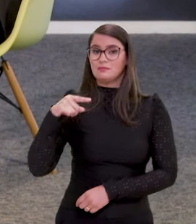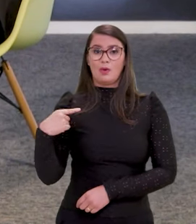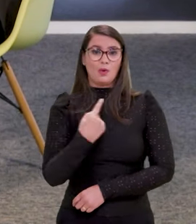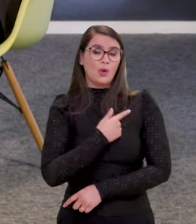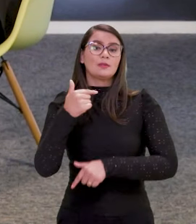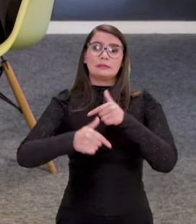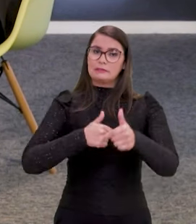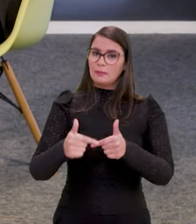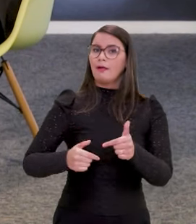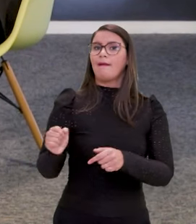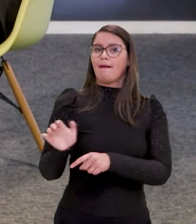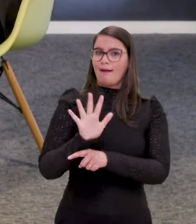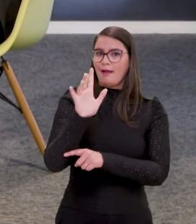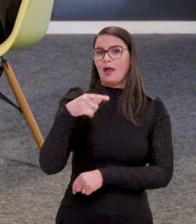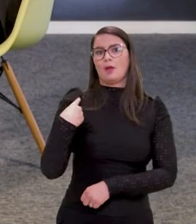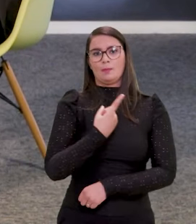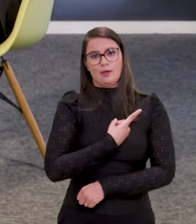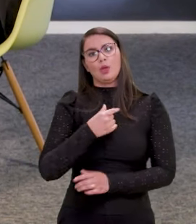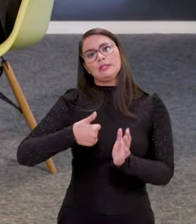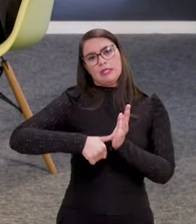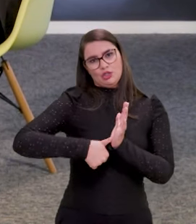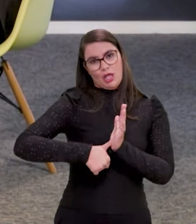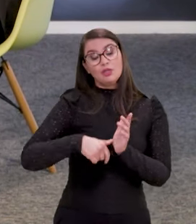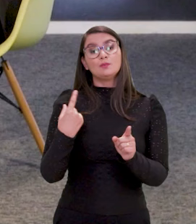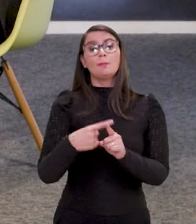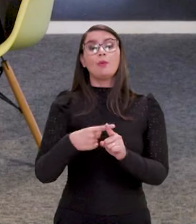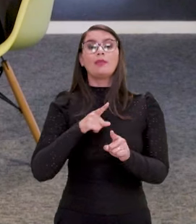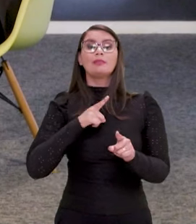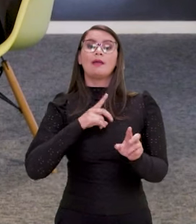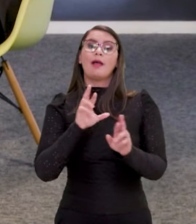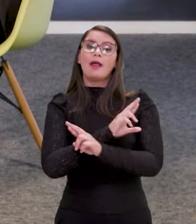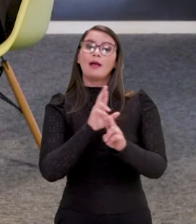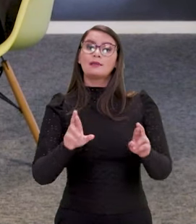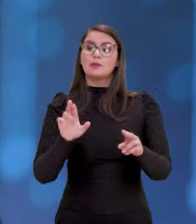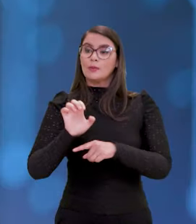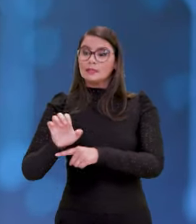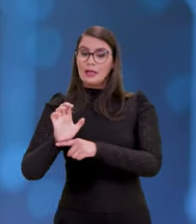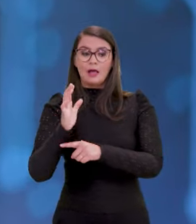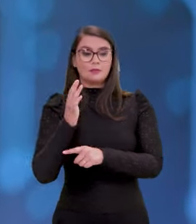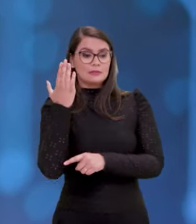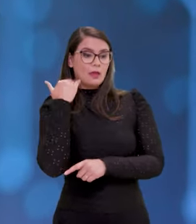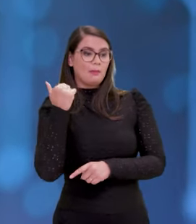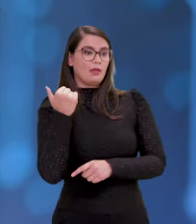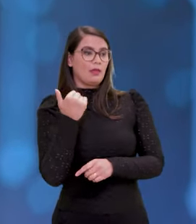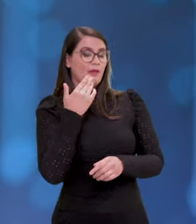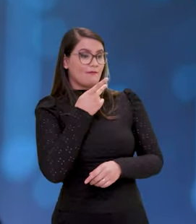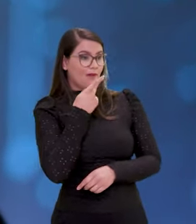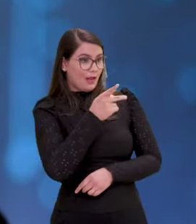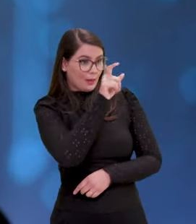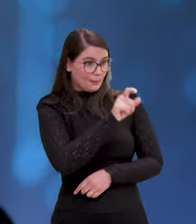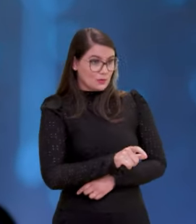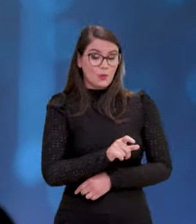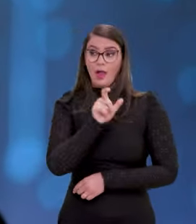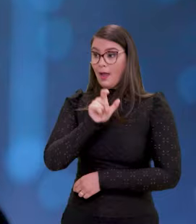a gente tem trabalhado. É uma pauta muito cara nessa questão de identidade, porque ela estabelece essa relação do Estado saber que está falando com uma pessoa e da pessoa quando